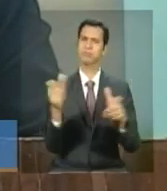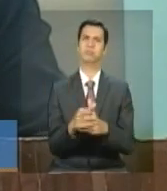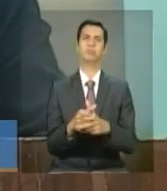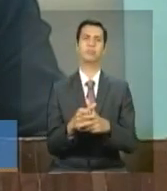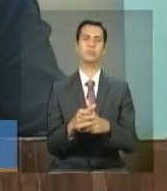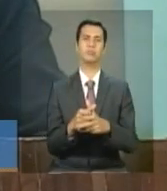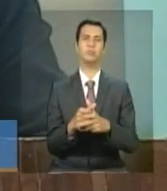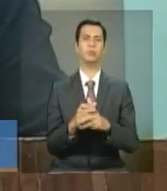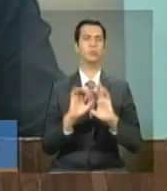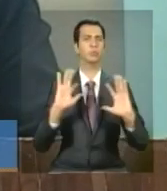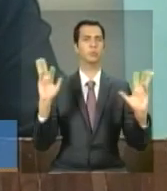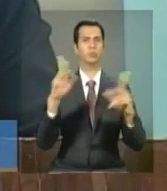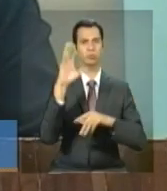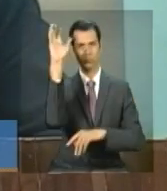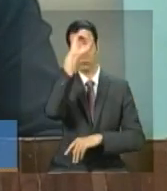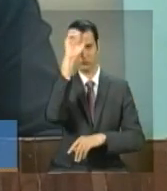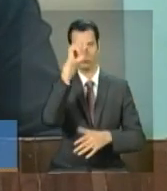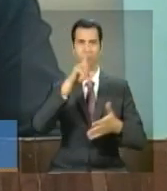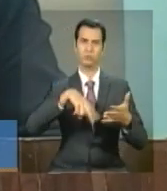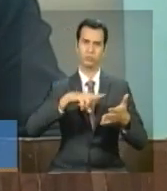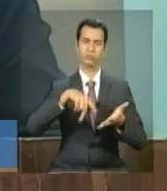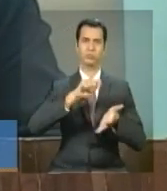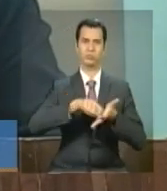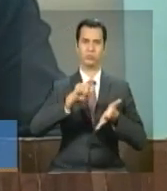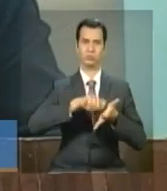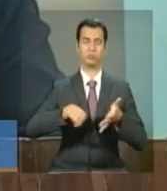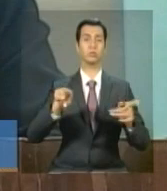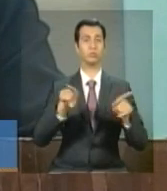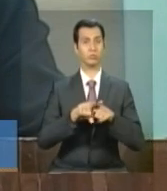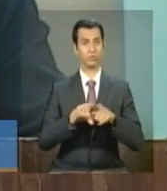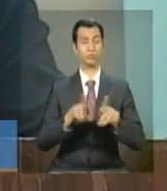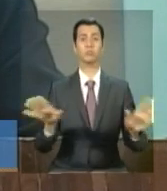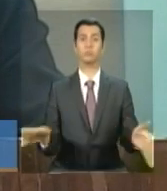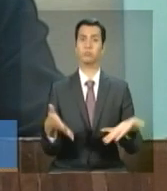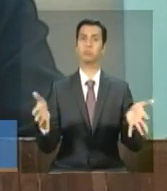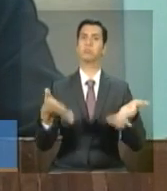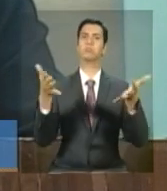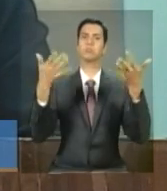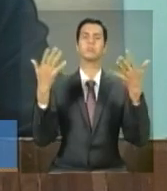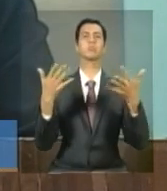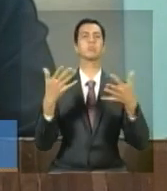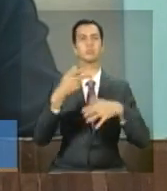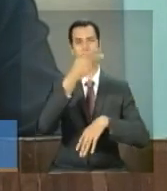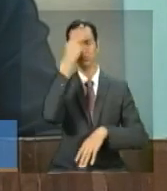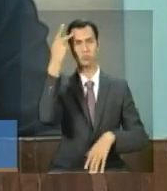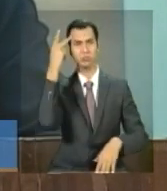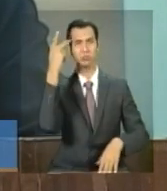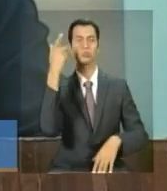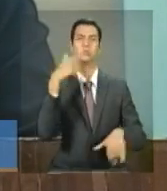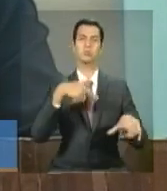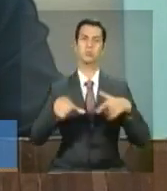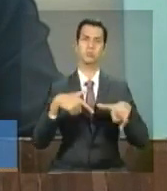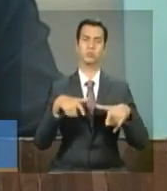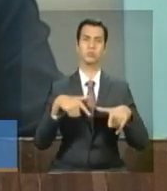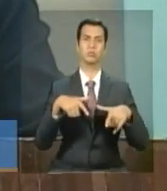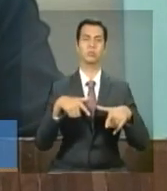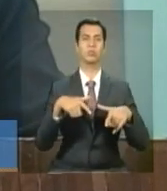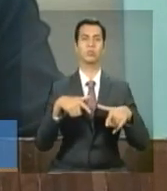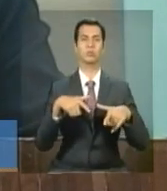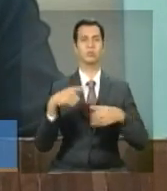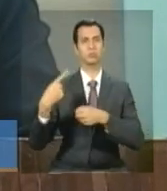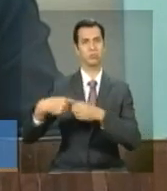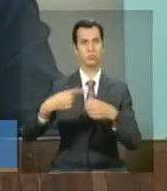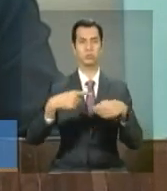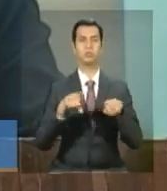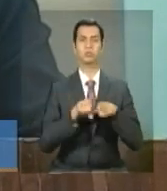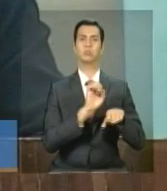alfabetização e, também, mobilizando os gestores estaduais e municipais para a garantia da continuidade